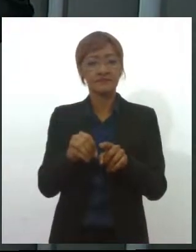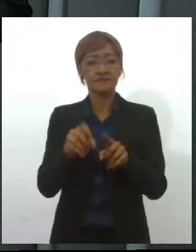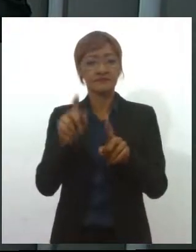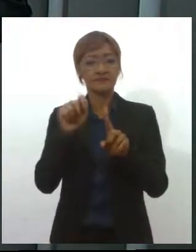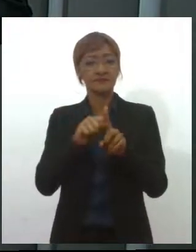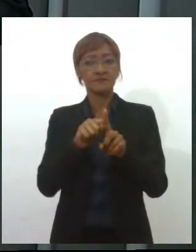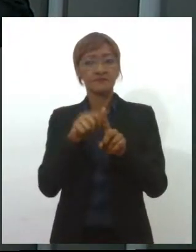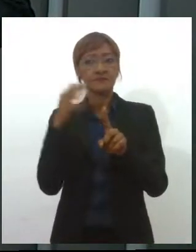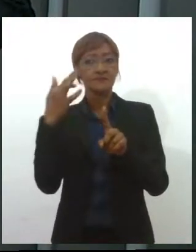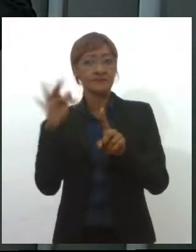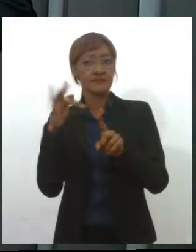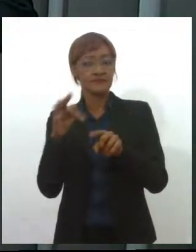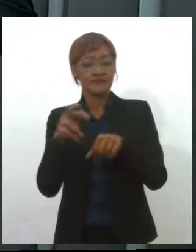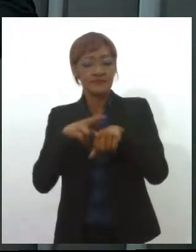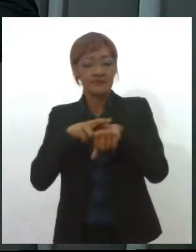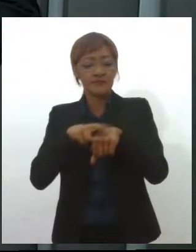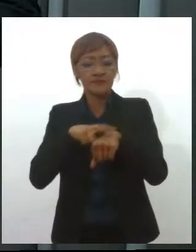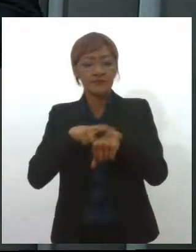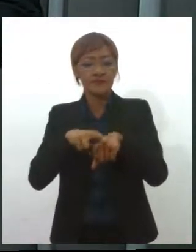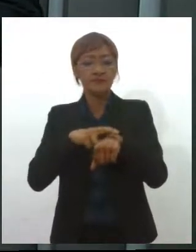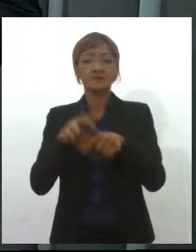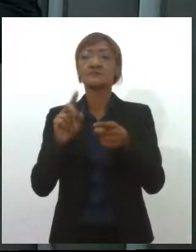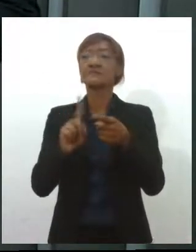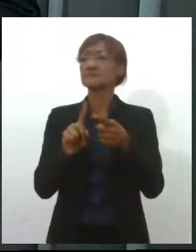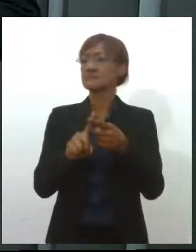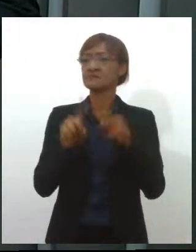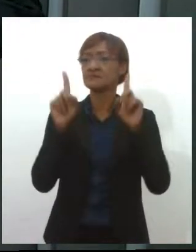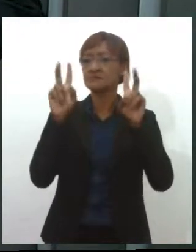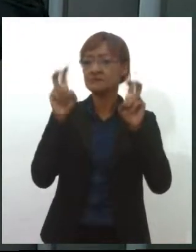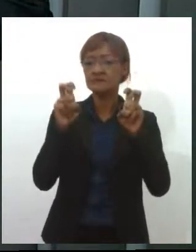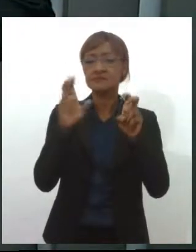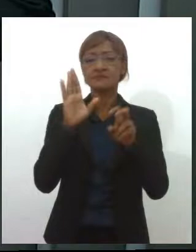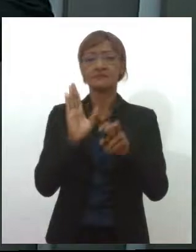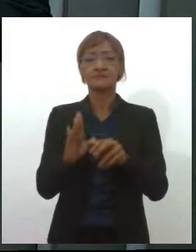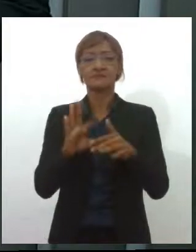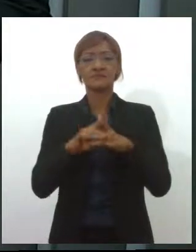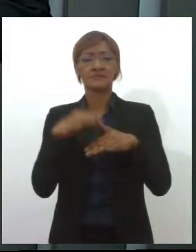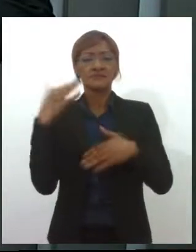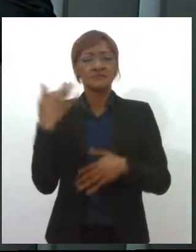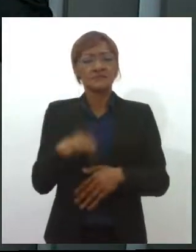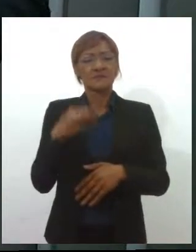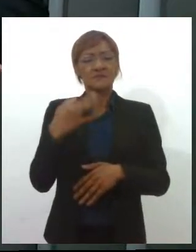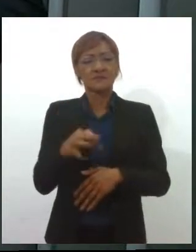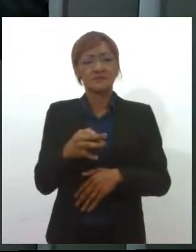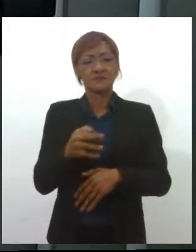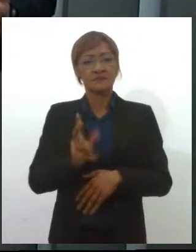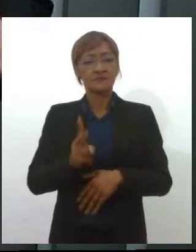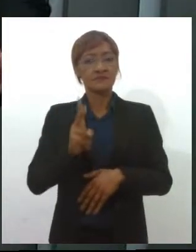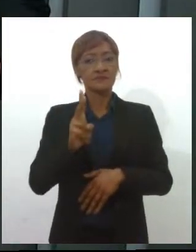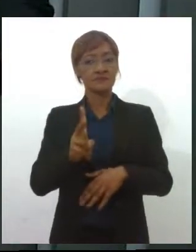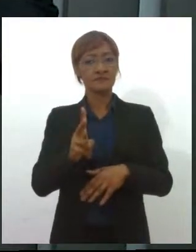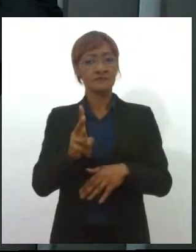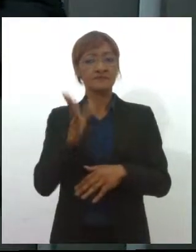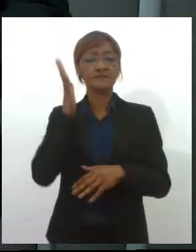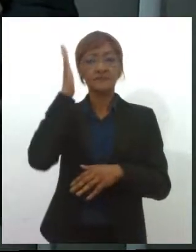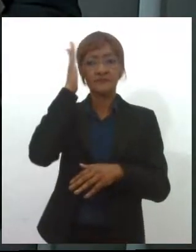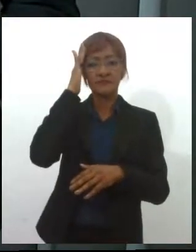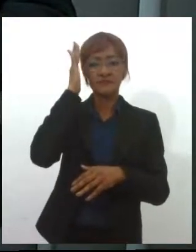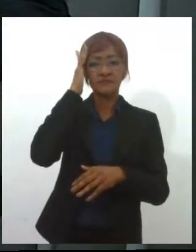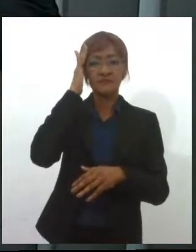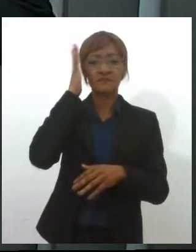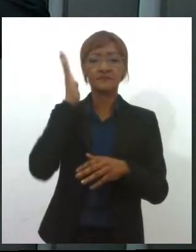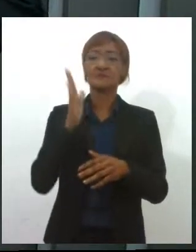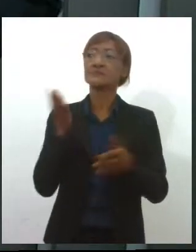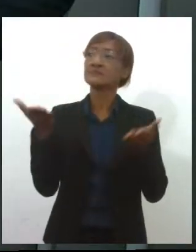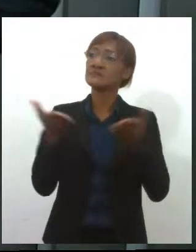Roxo também chama a atenção para a doença caracterizada pela dor muscular crônica. Para saber um pouco mais sobre o assunto, eu vou